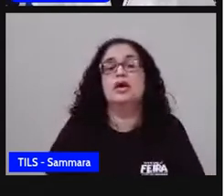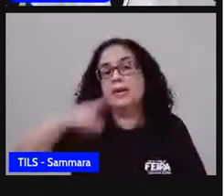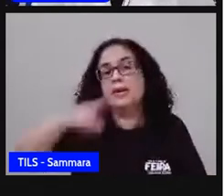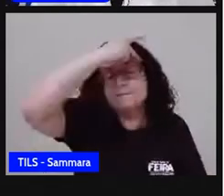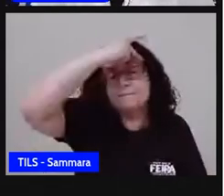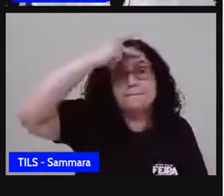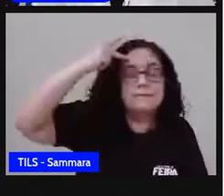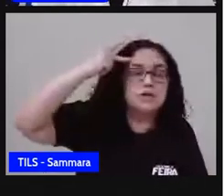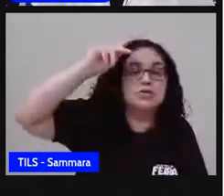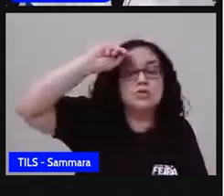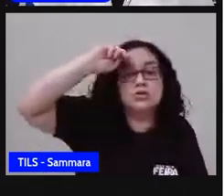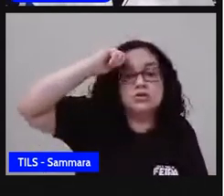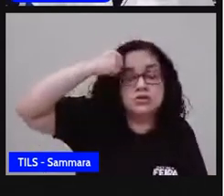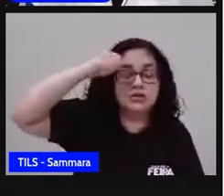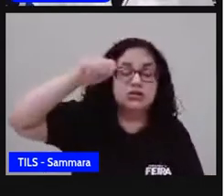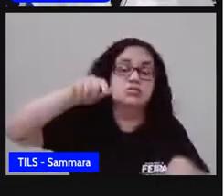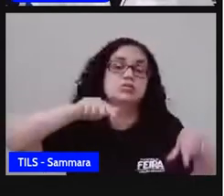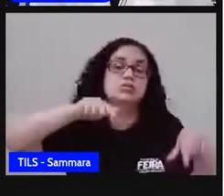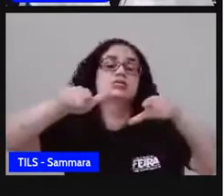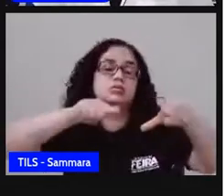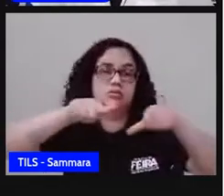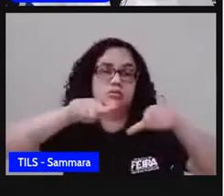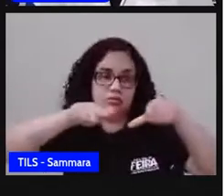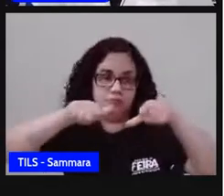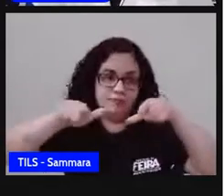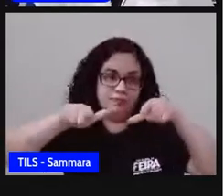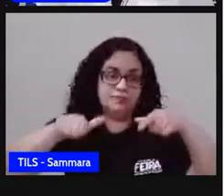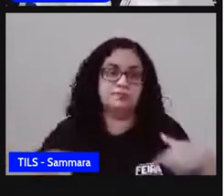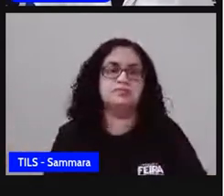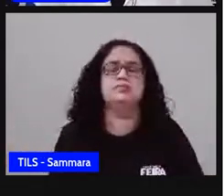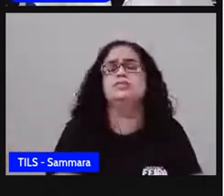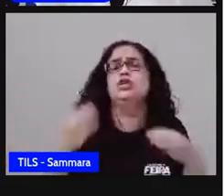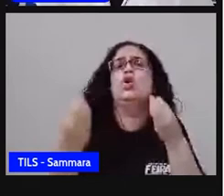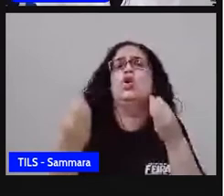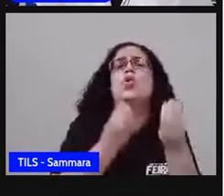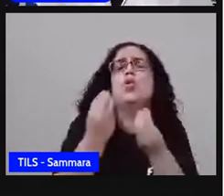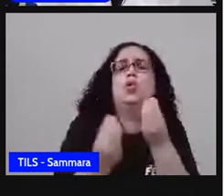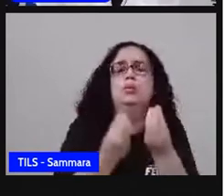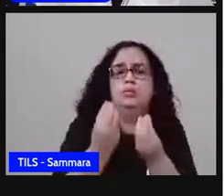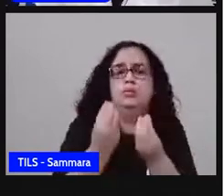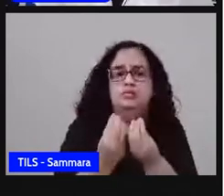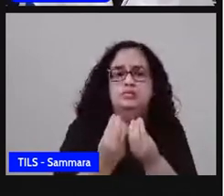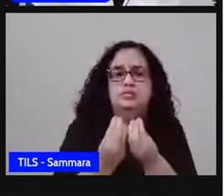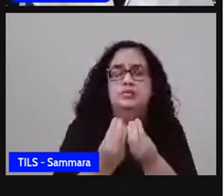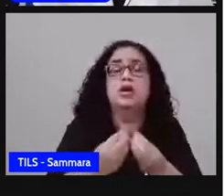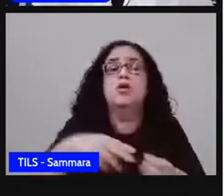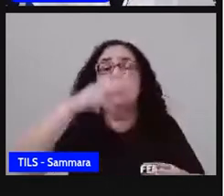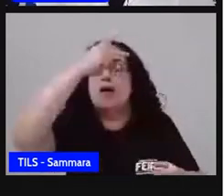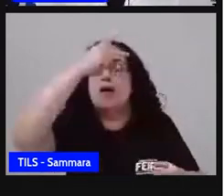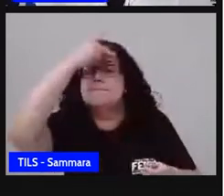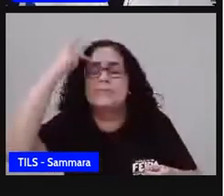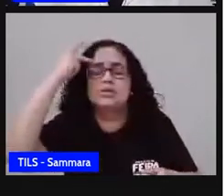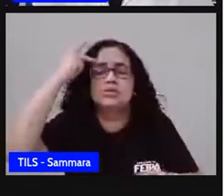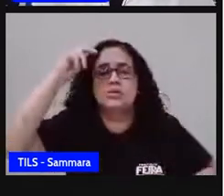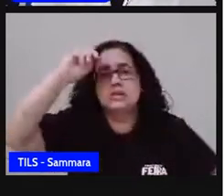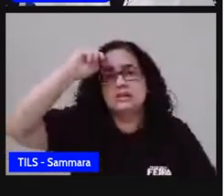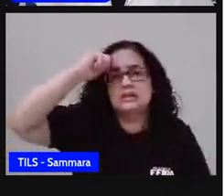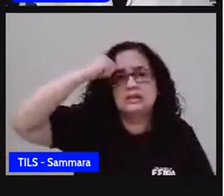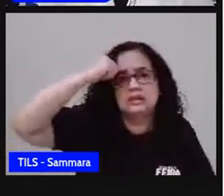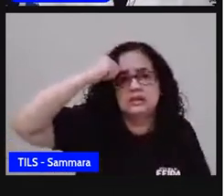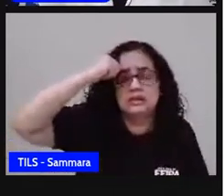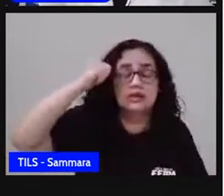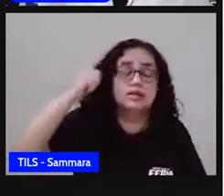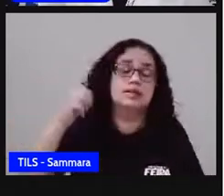pessoas negras no mercado de trabalho, né? Como é que funciona isso? Como é que as pessoas negras estão